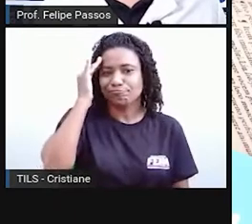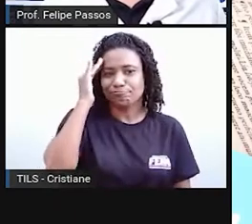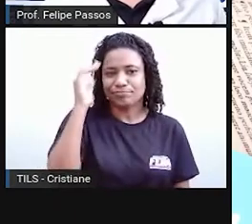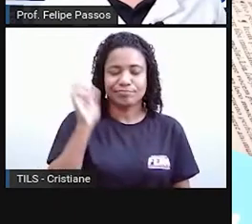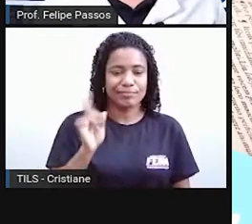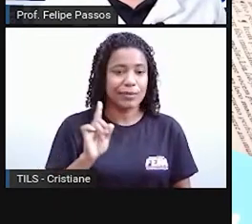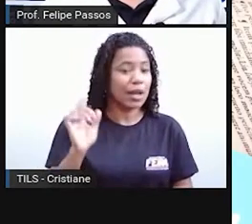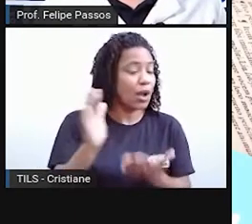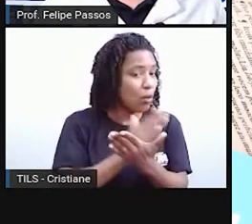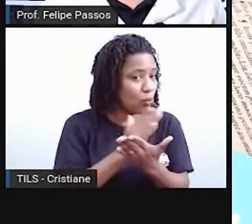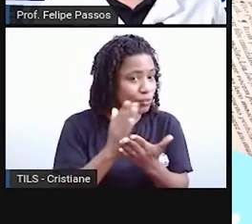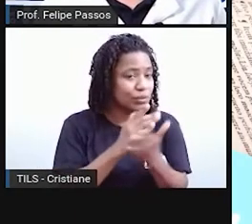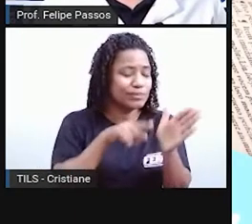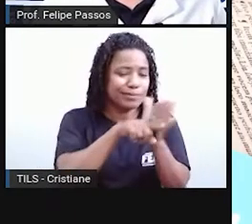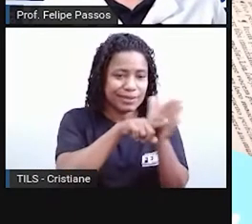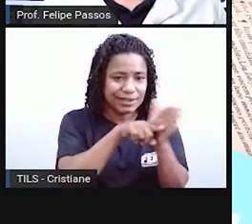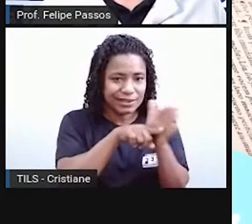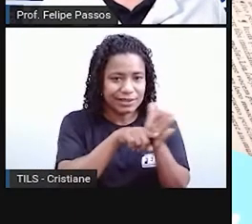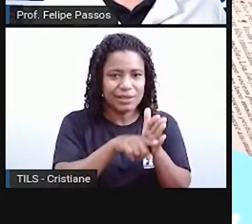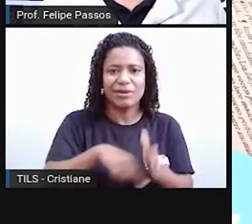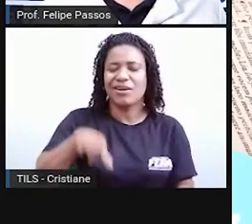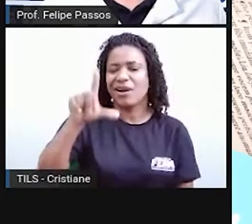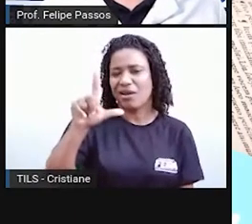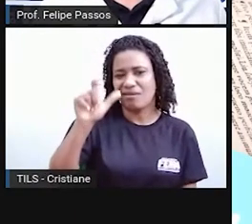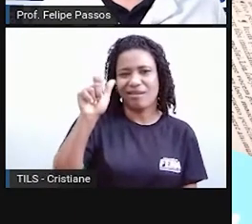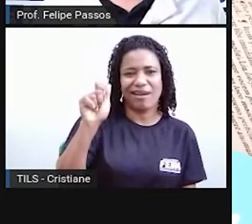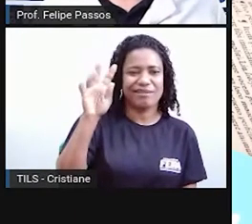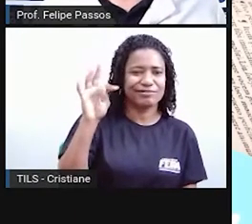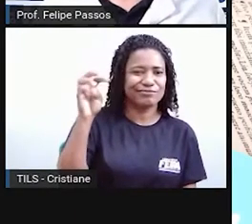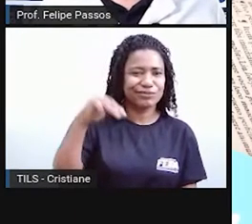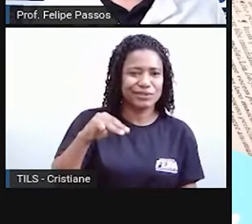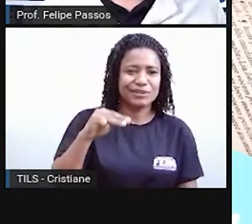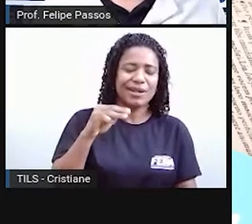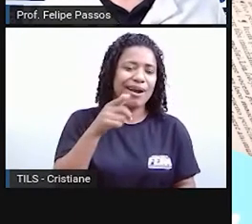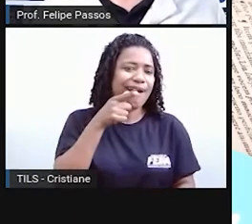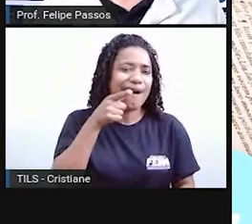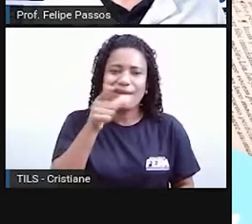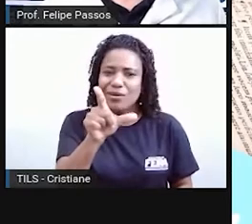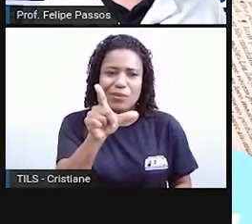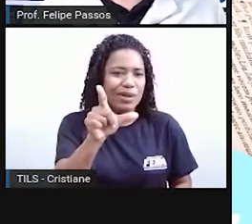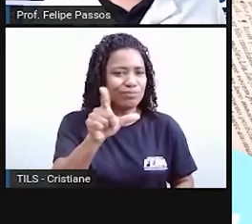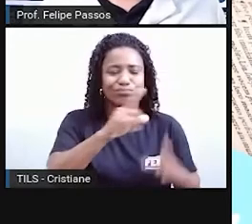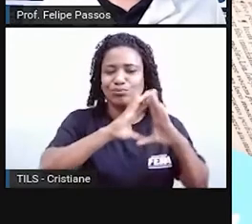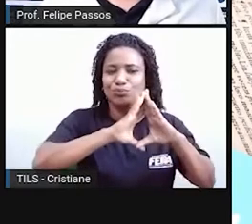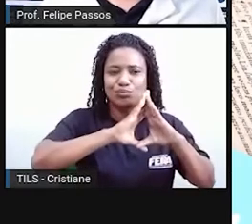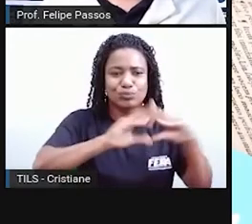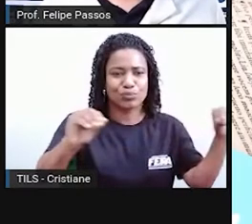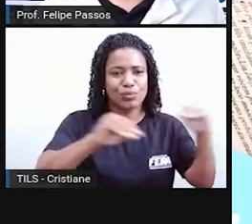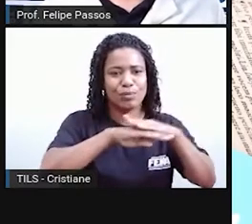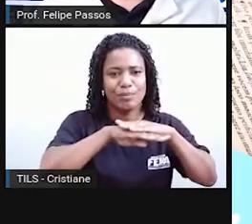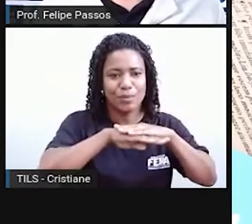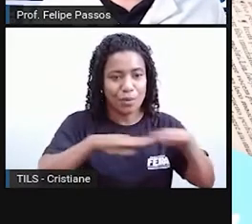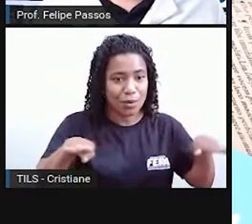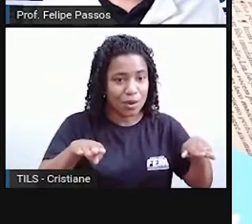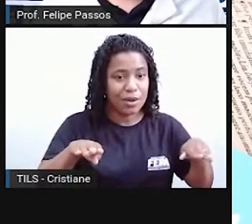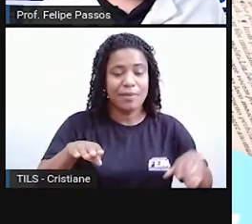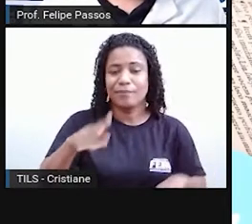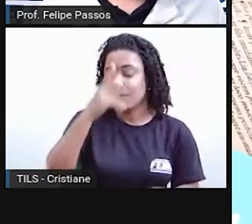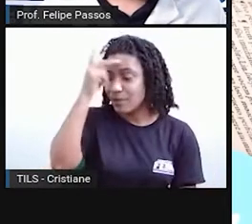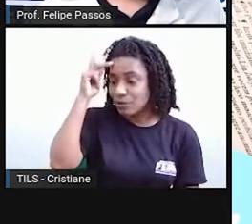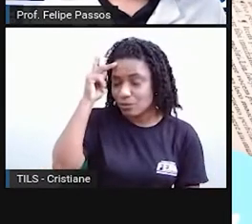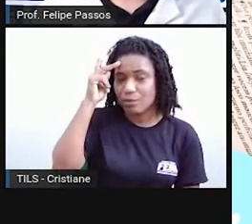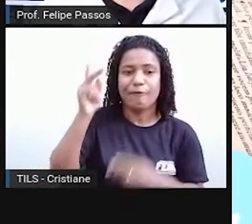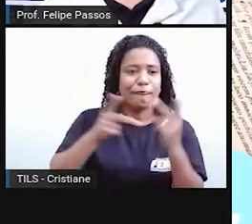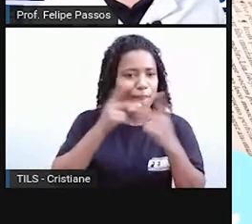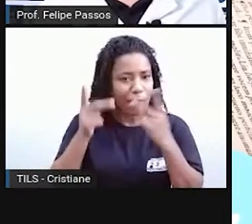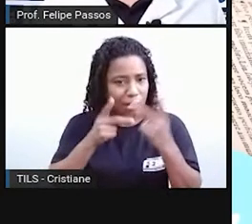fontes, elas consideram o latim como uma língua morta. Por quê? Não é que ninguém saiba falar. A